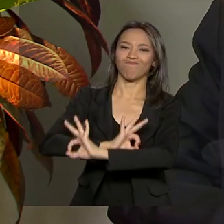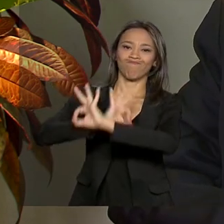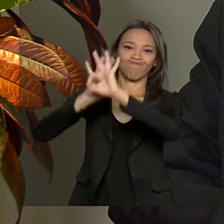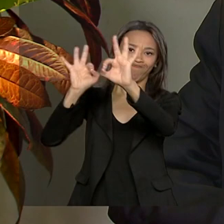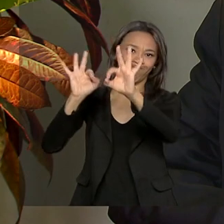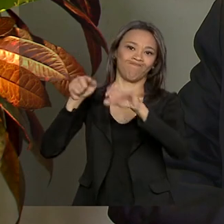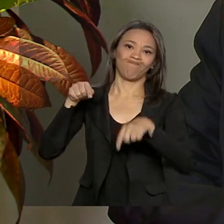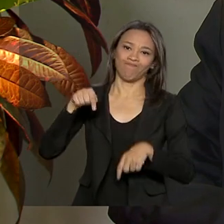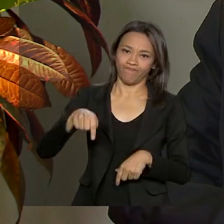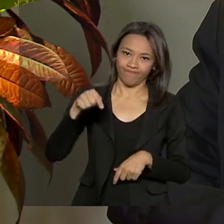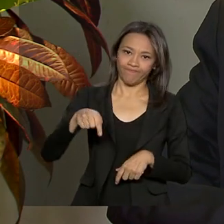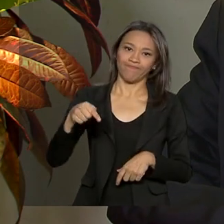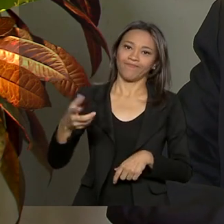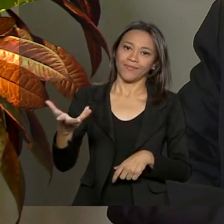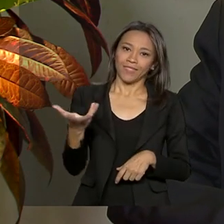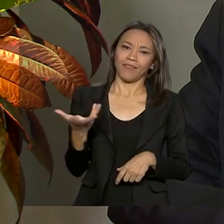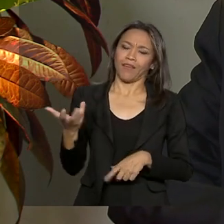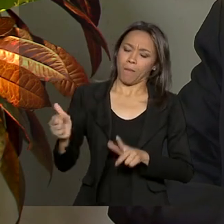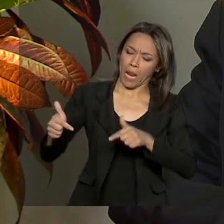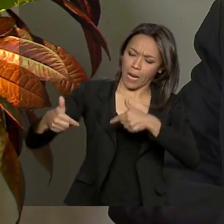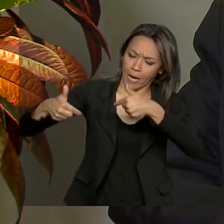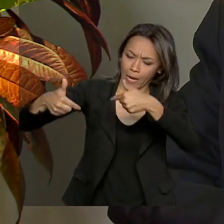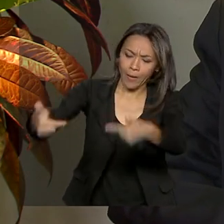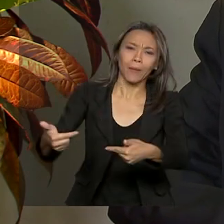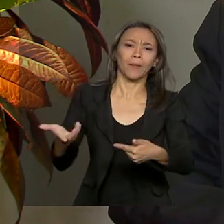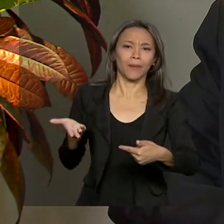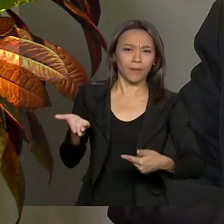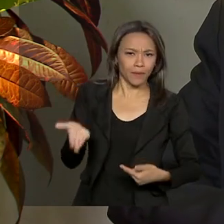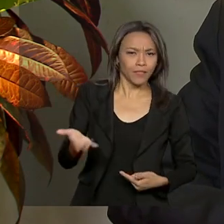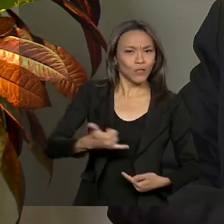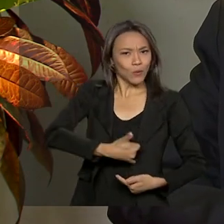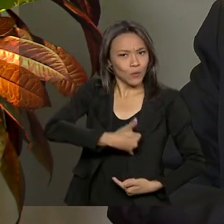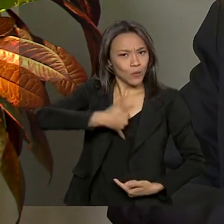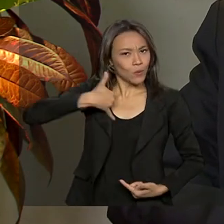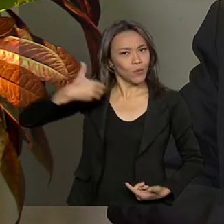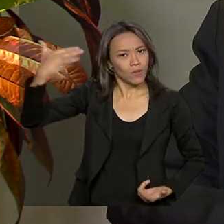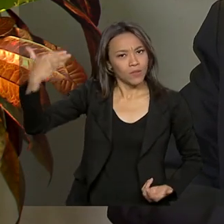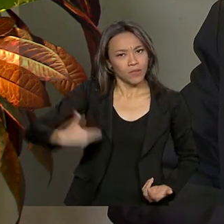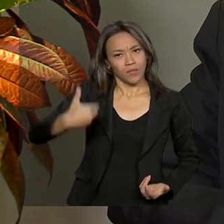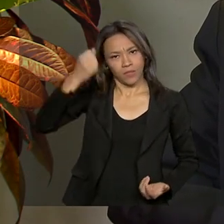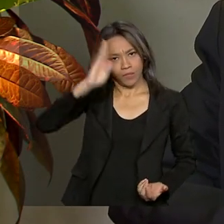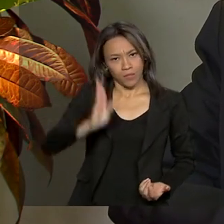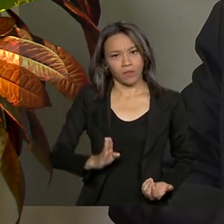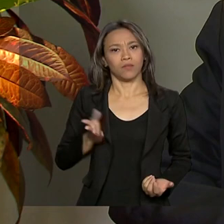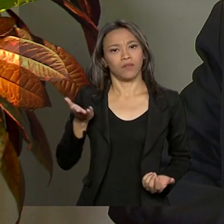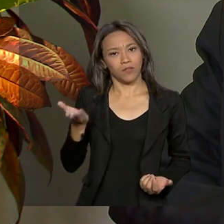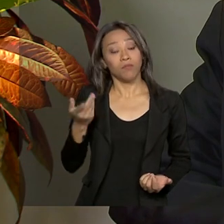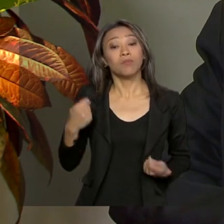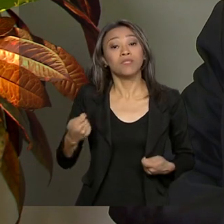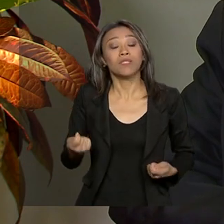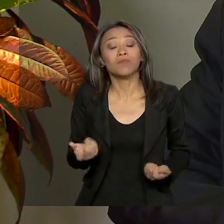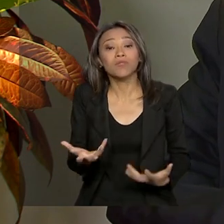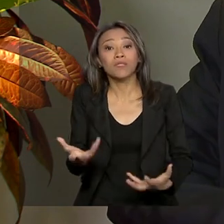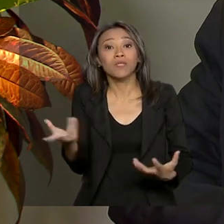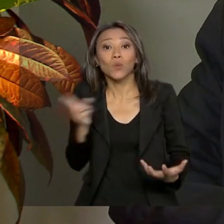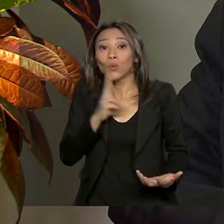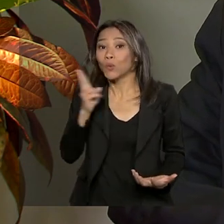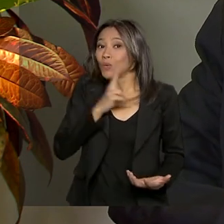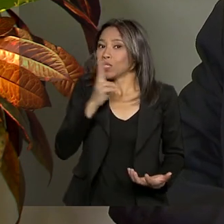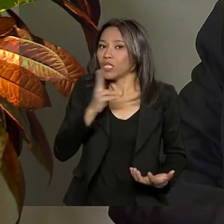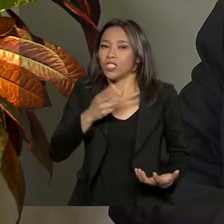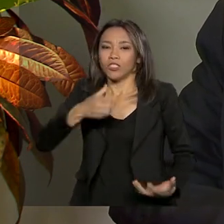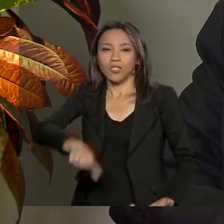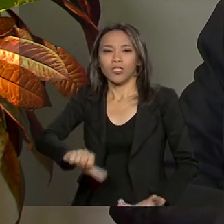extremamente realizador, um povo que se orgulha de ser brasileiro. Isso é outra coisa que nós temos que resgatar com urgência, né? Esse